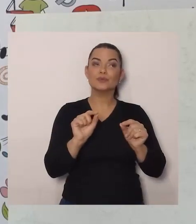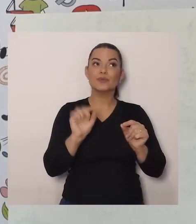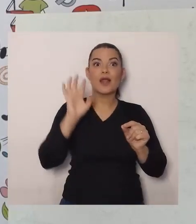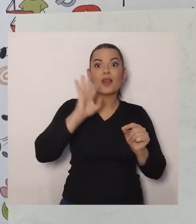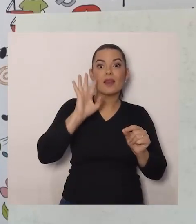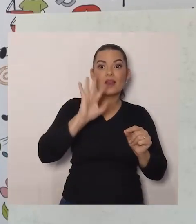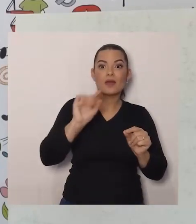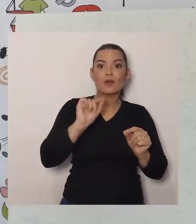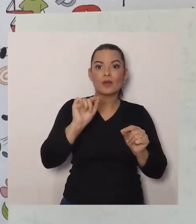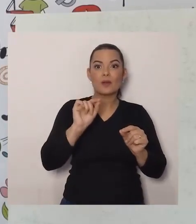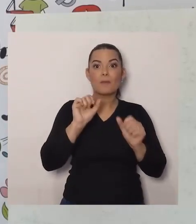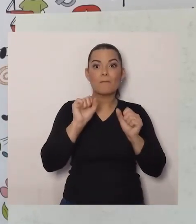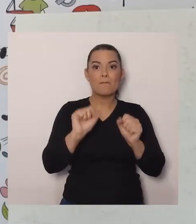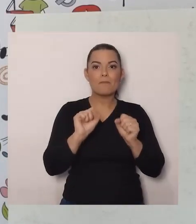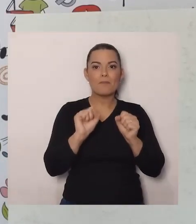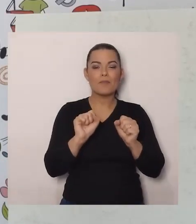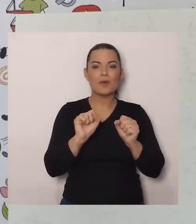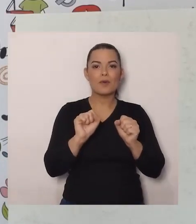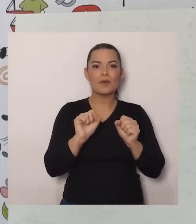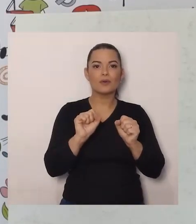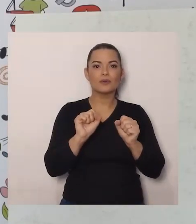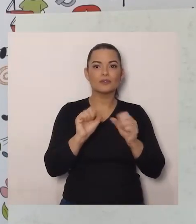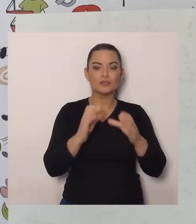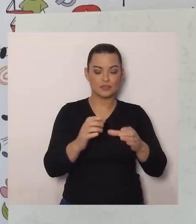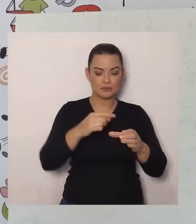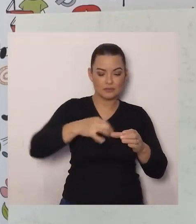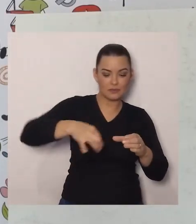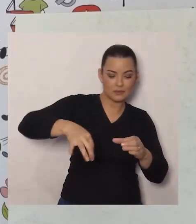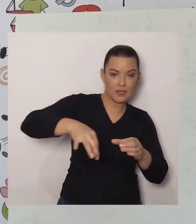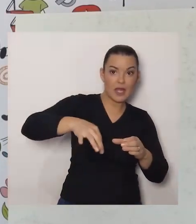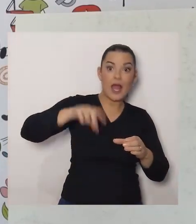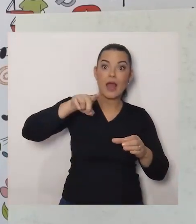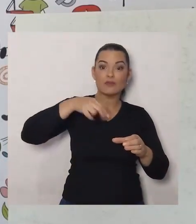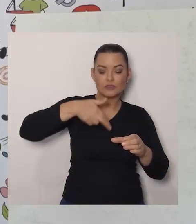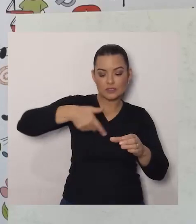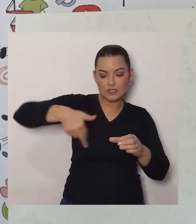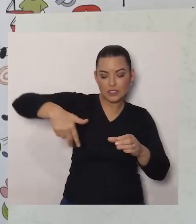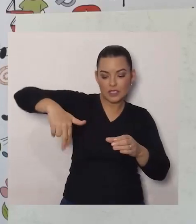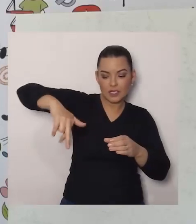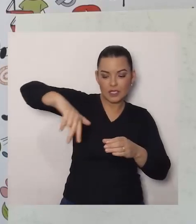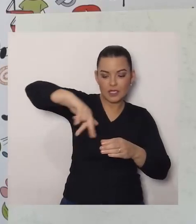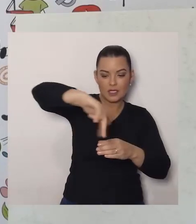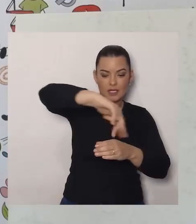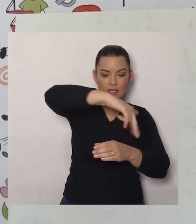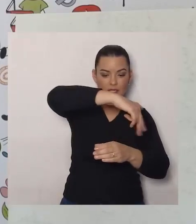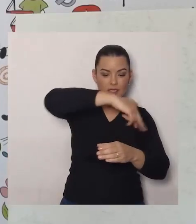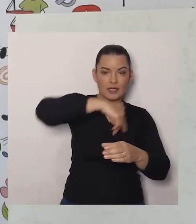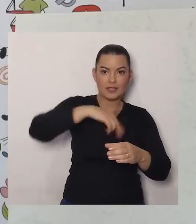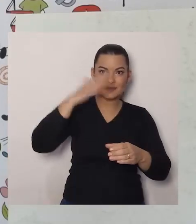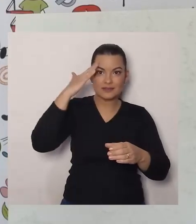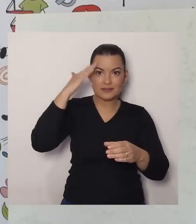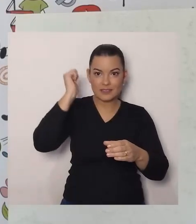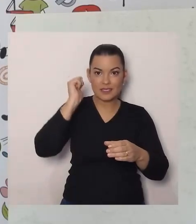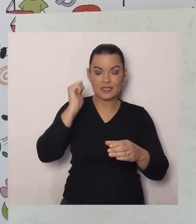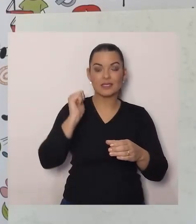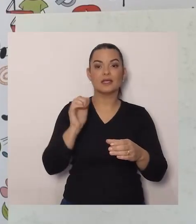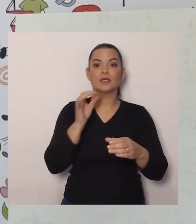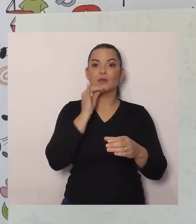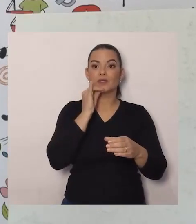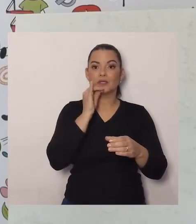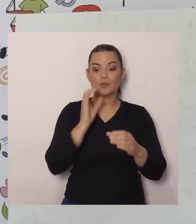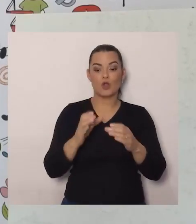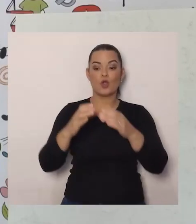pudessem circular, Em volta dele, Então, Precisa ter um espaço aí, Onde vocês possam